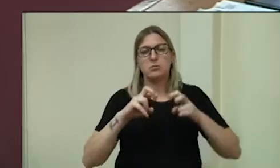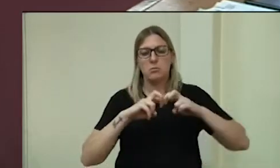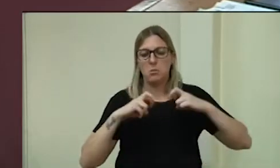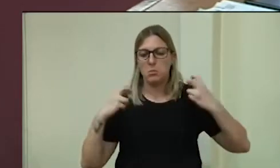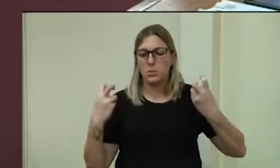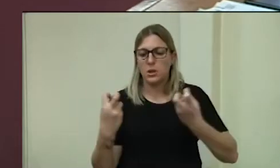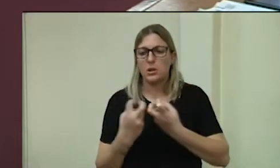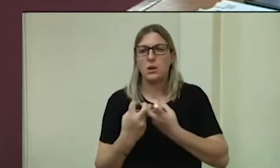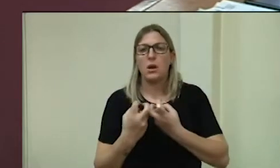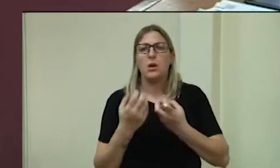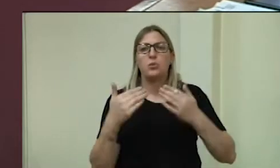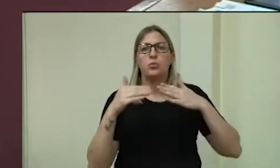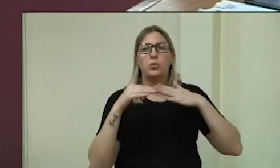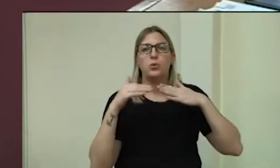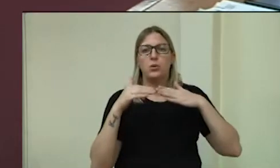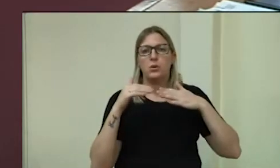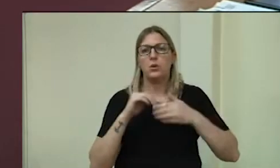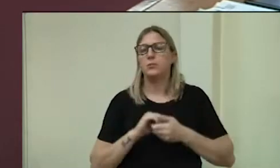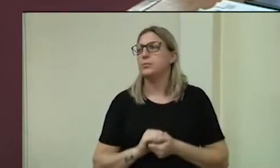concordar. Obrigado.